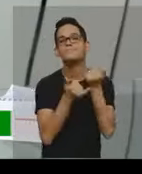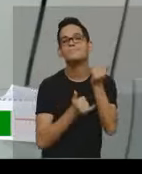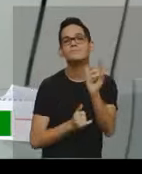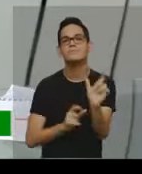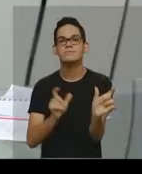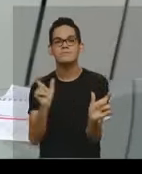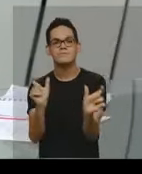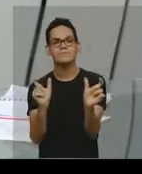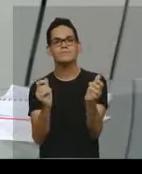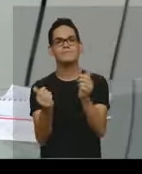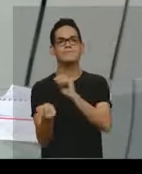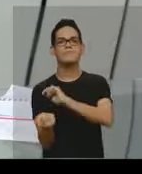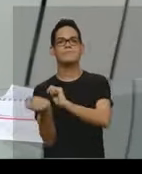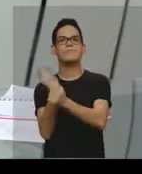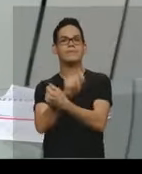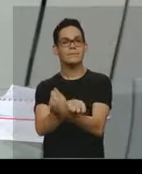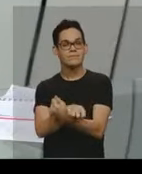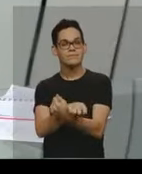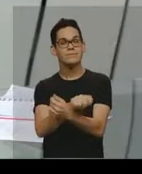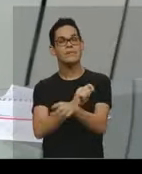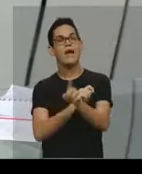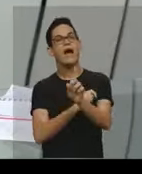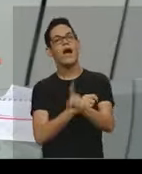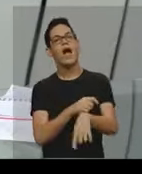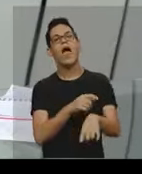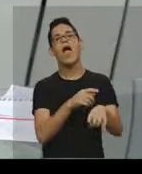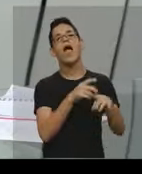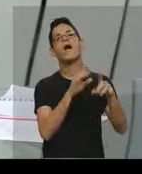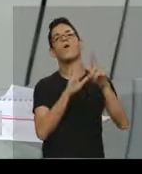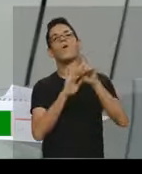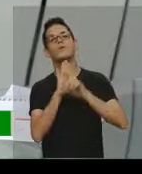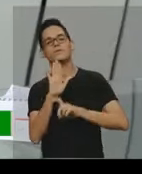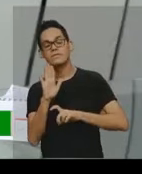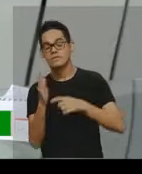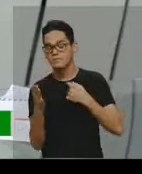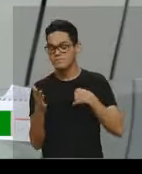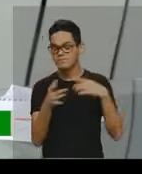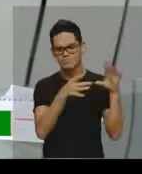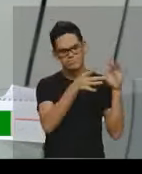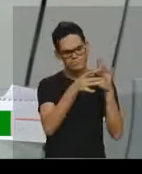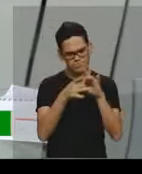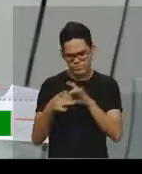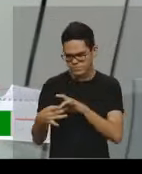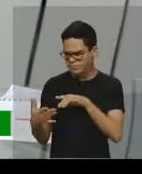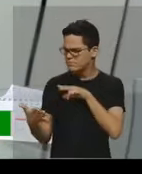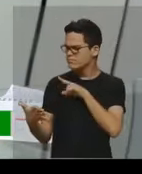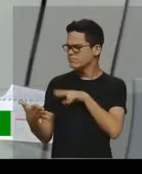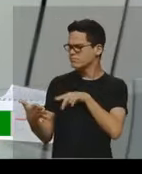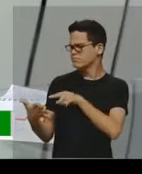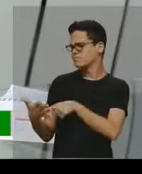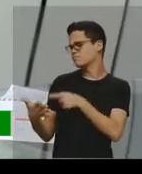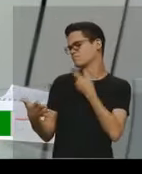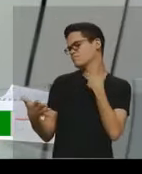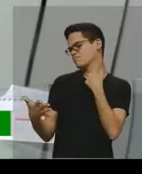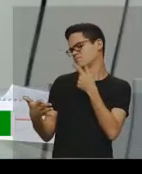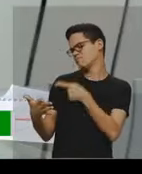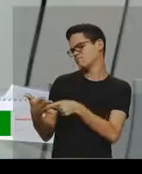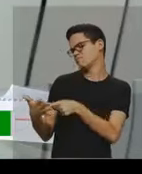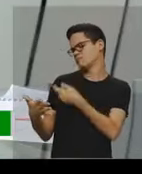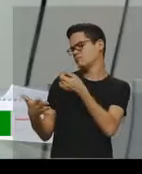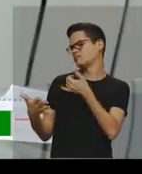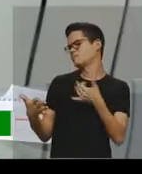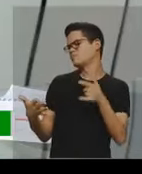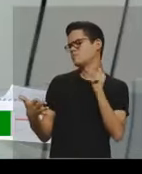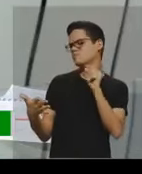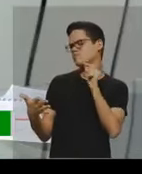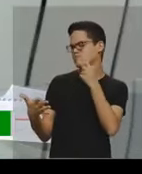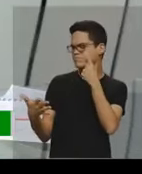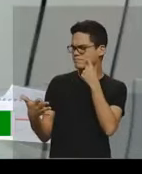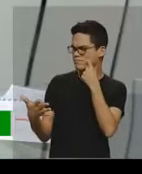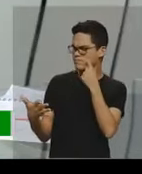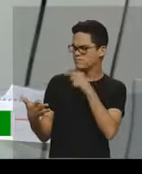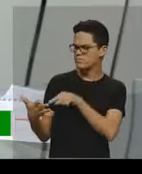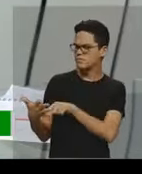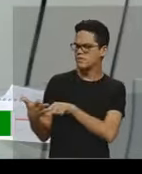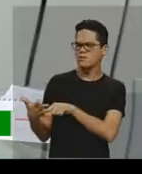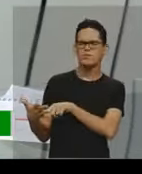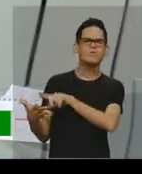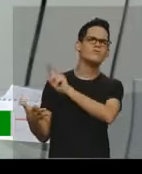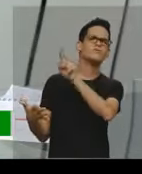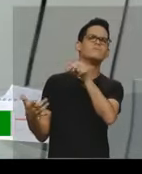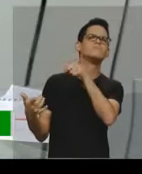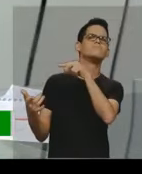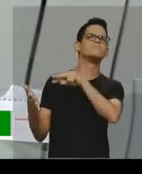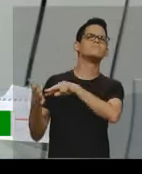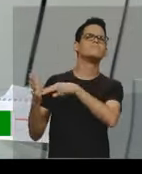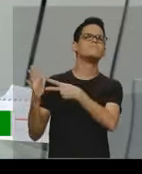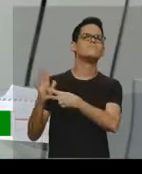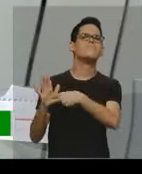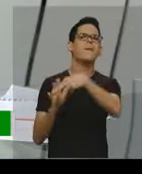palavras, e aí vem muito contexto, você precisa de ler para saber, assim, o que que quis dizer com isso, né? O que que quer dizer essa